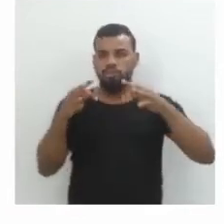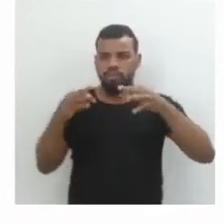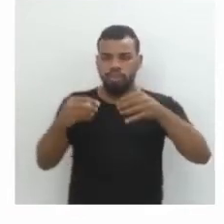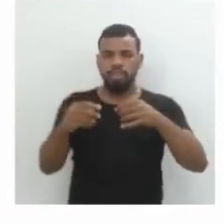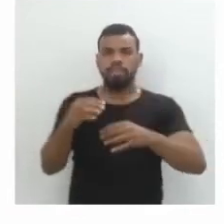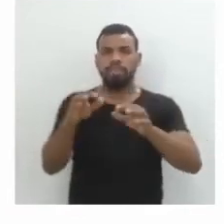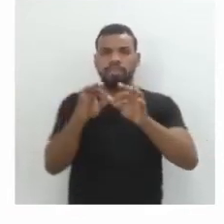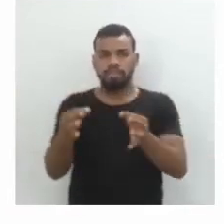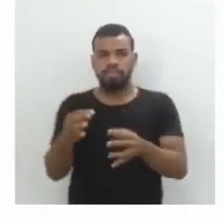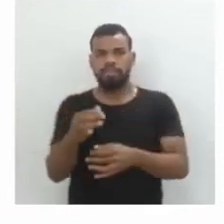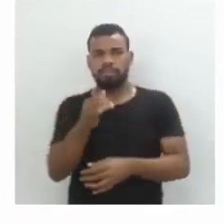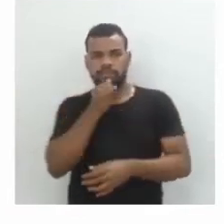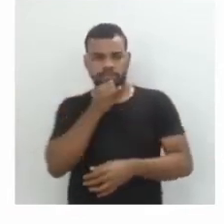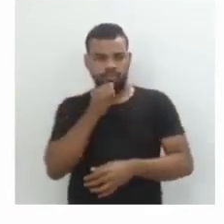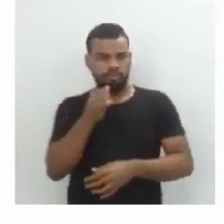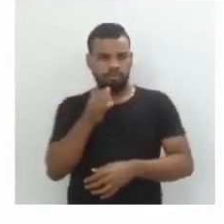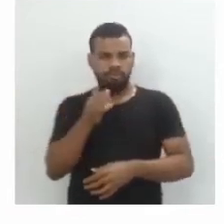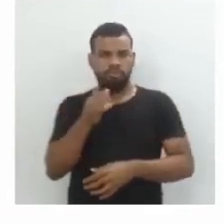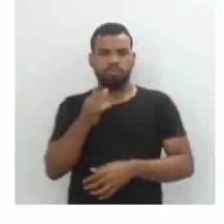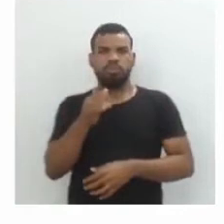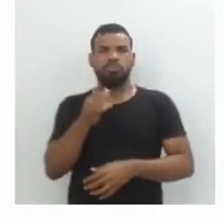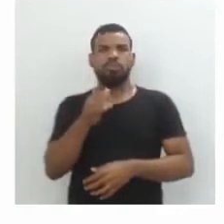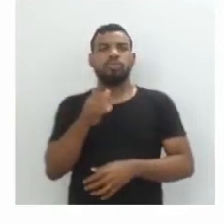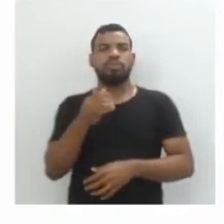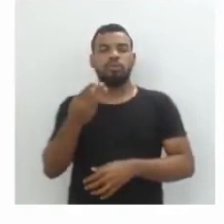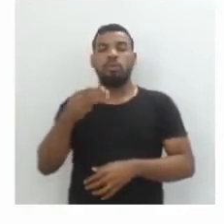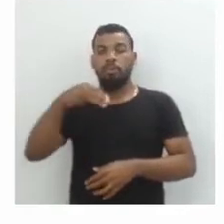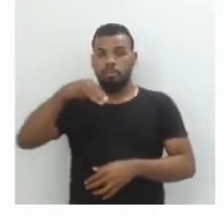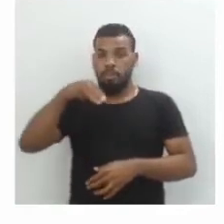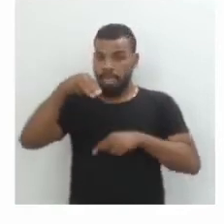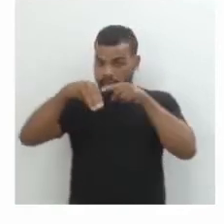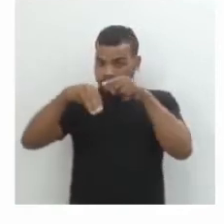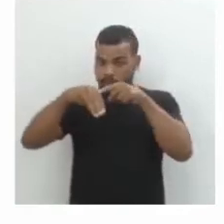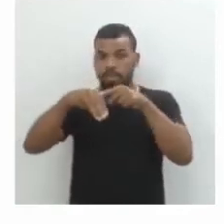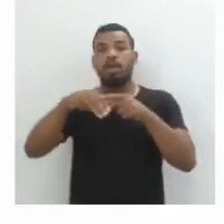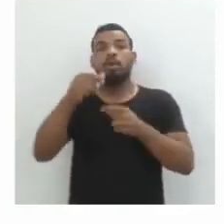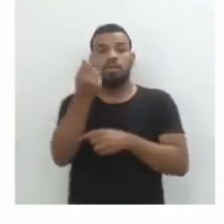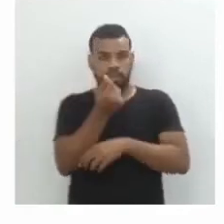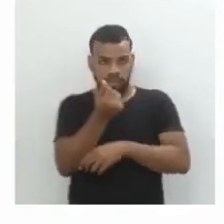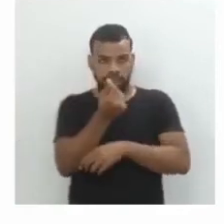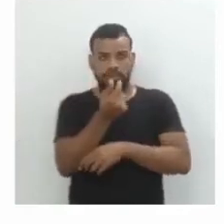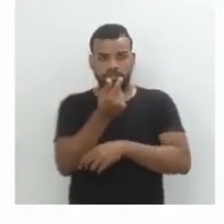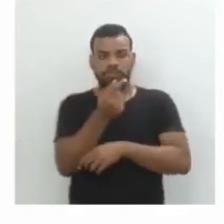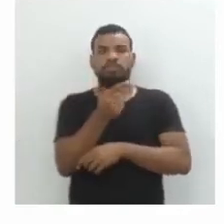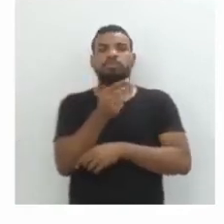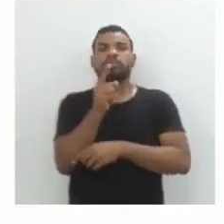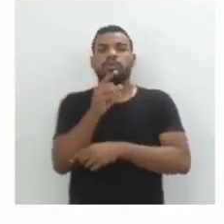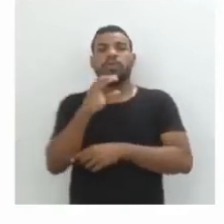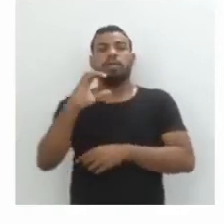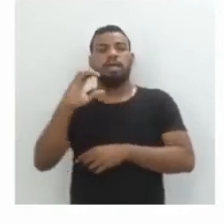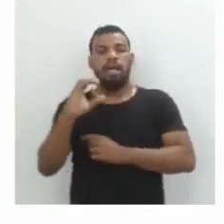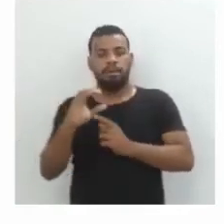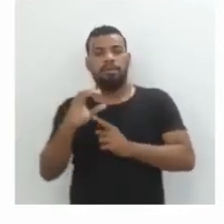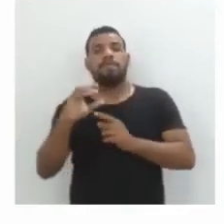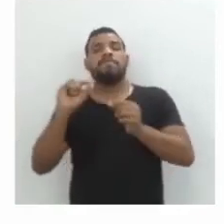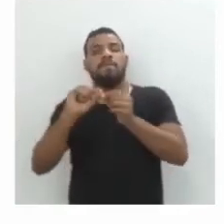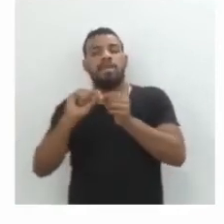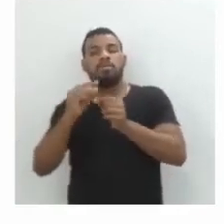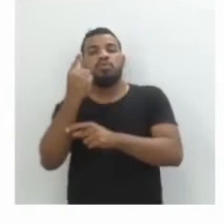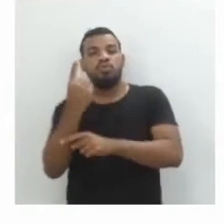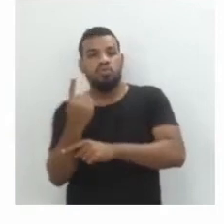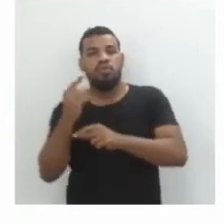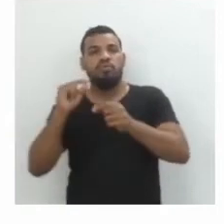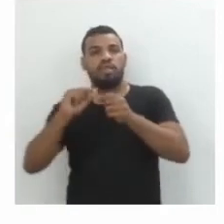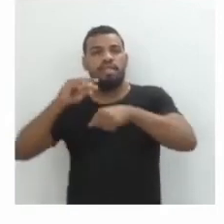juros simples, que é a montante, para determinar o montante a gente vai calcular o capital vezes 1 mais a taxa vezes o